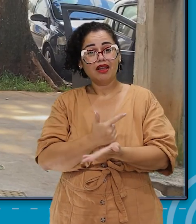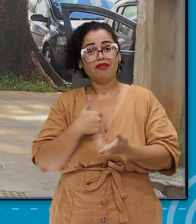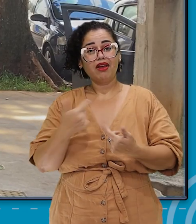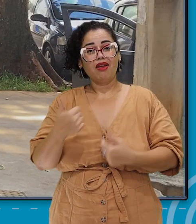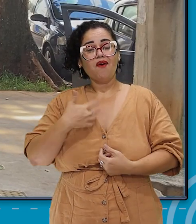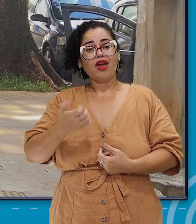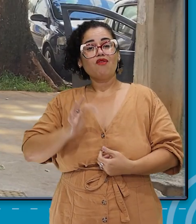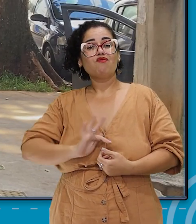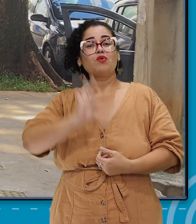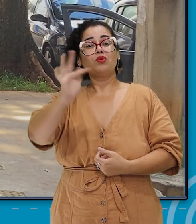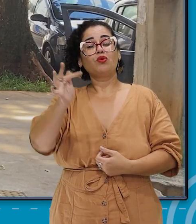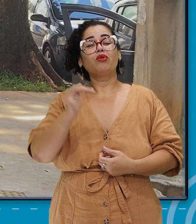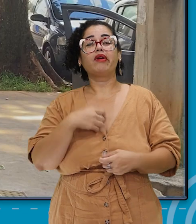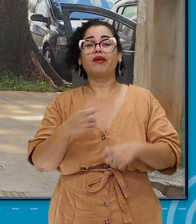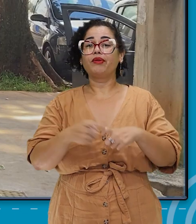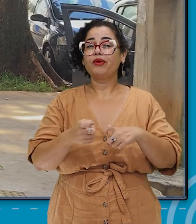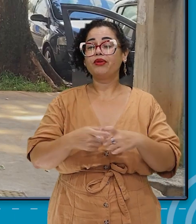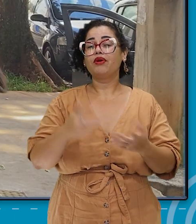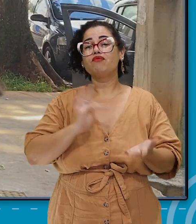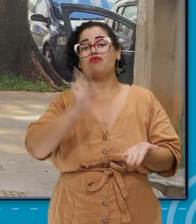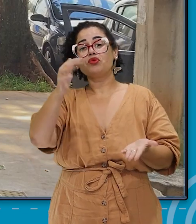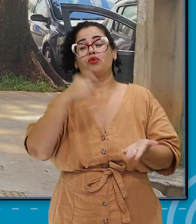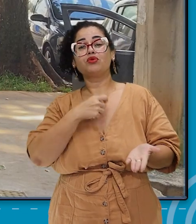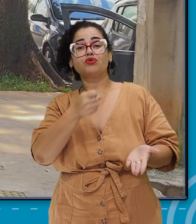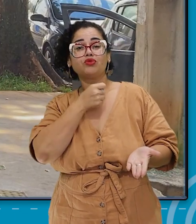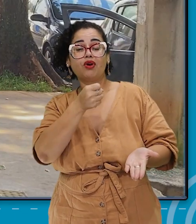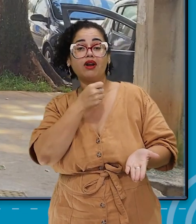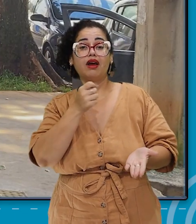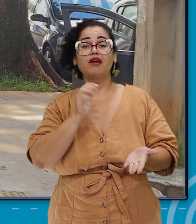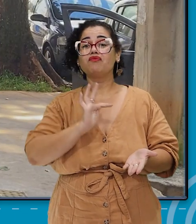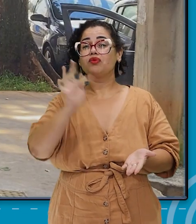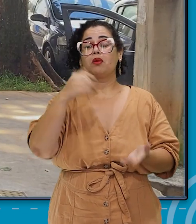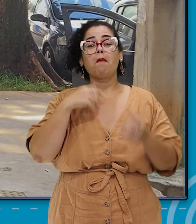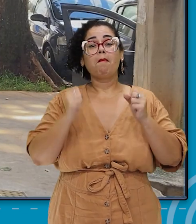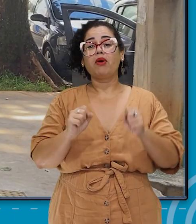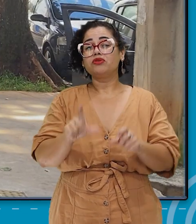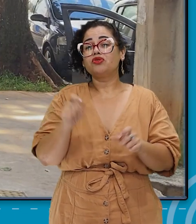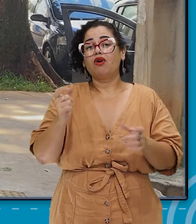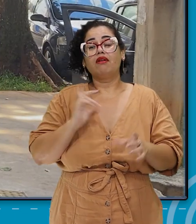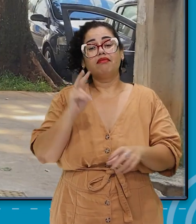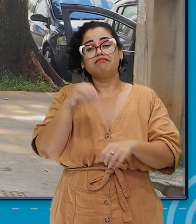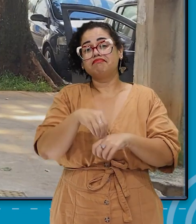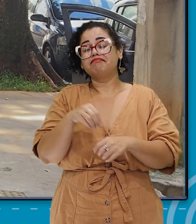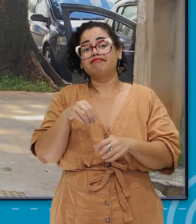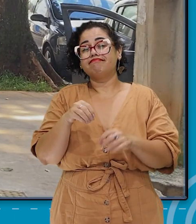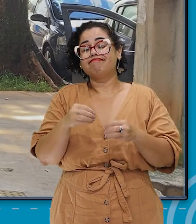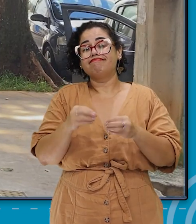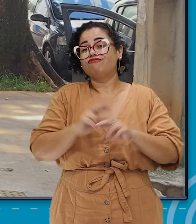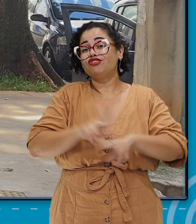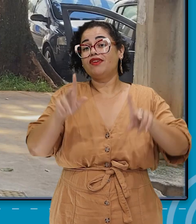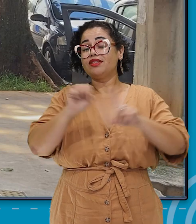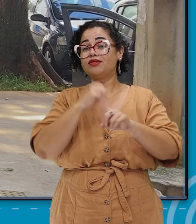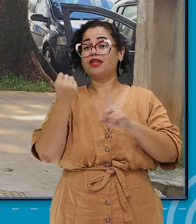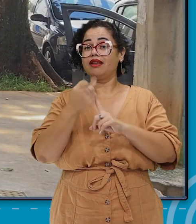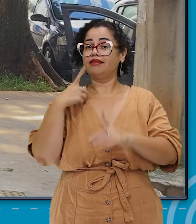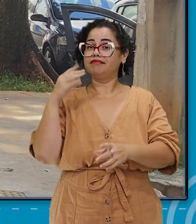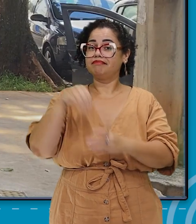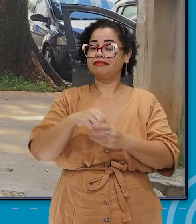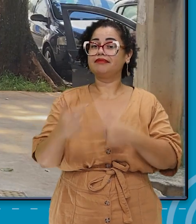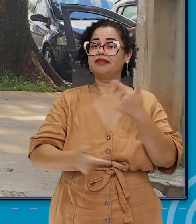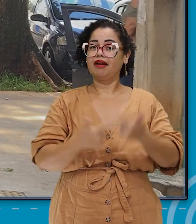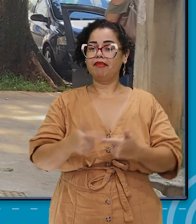poxa, eu posso ser uma médica, eu posso ser uma jornalista, eu posso ser sim uma pessoa que faz a diferença na sociedade em qual eu